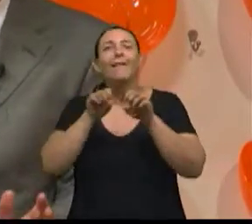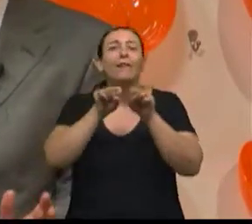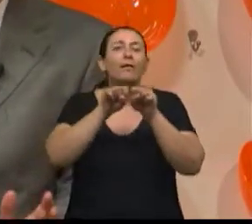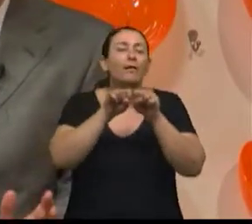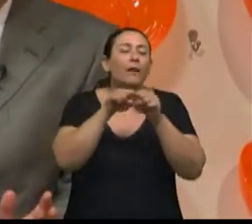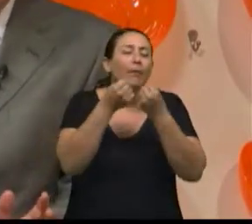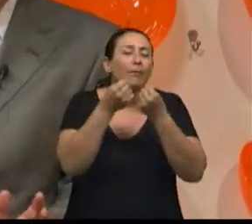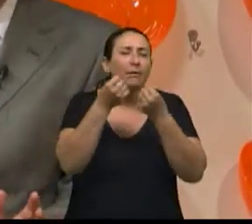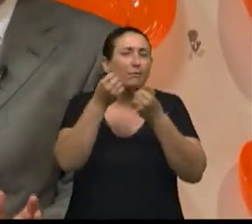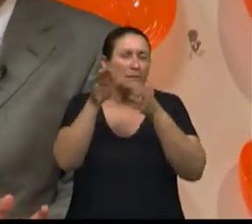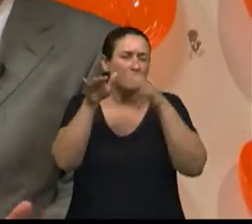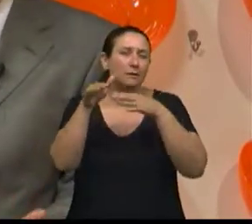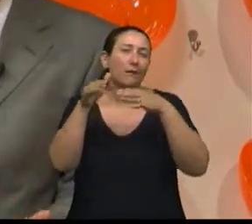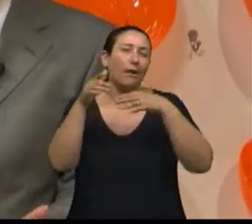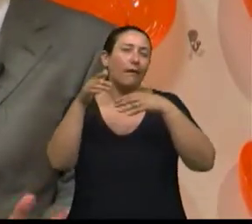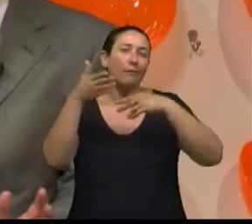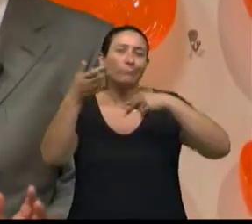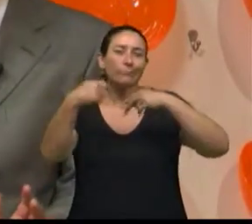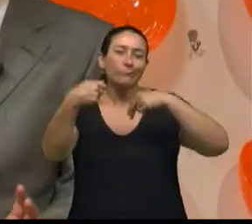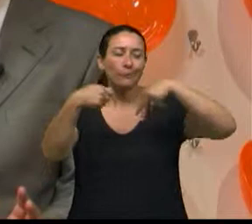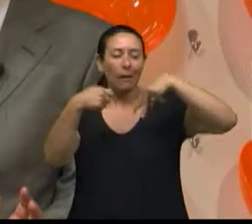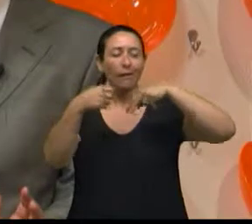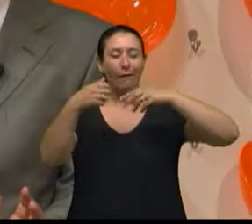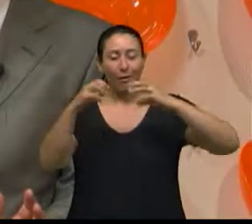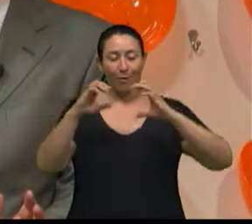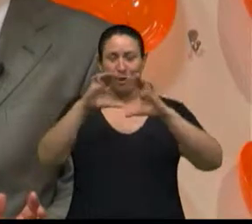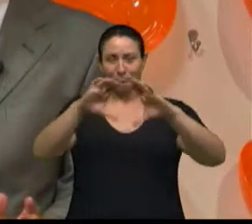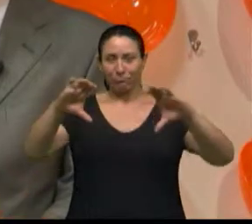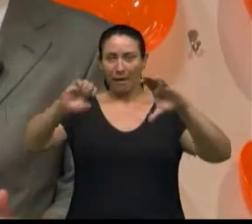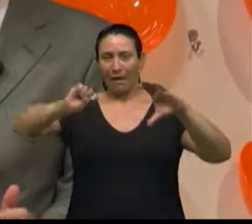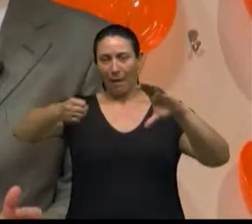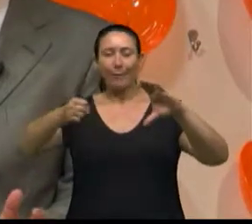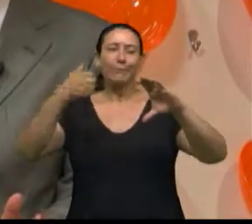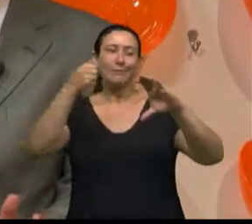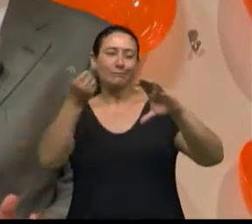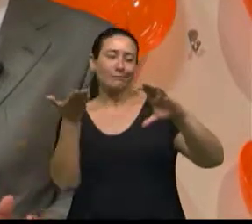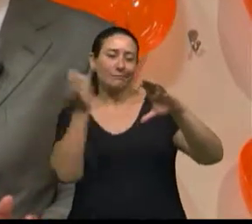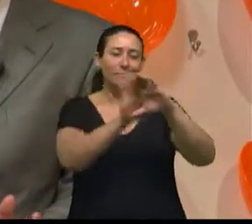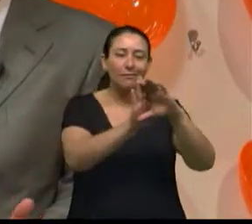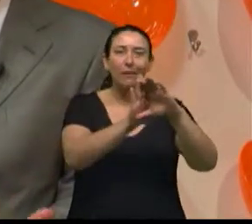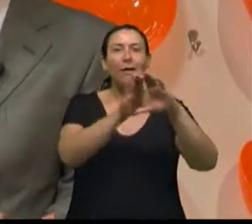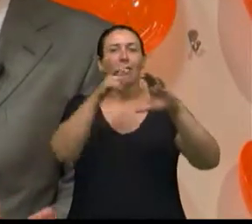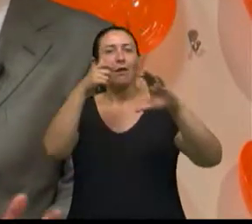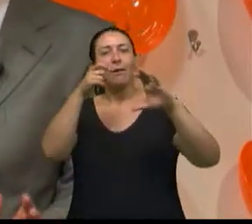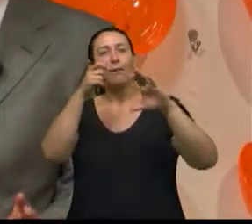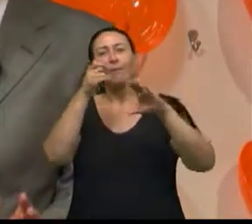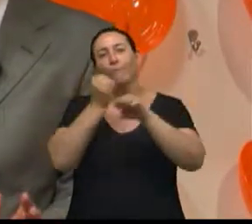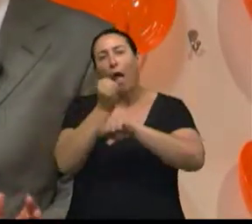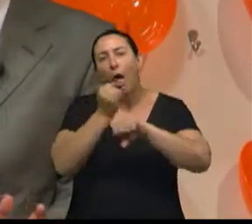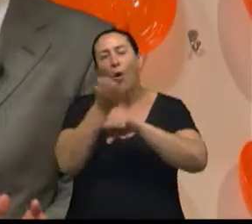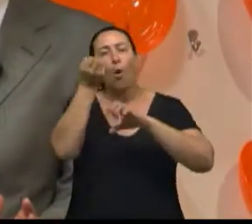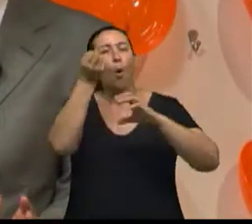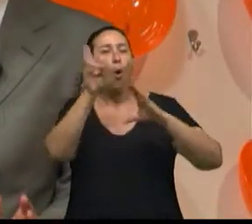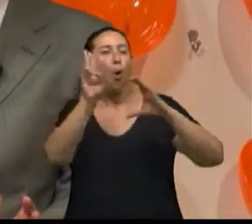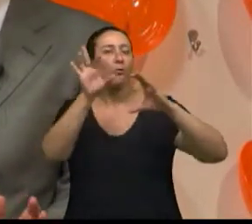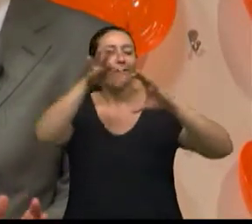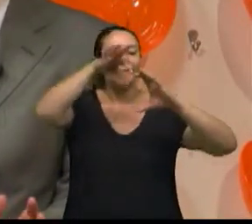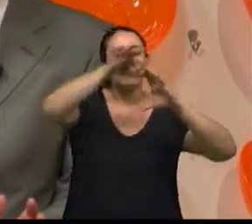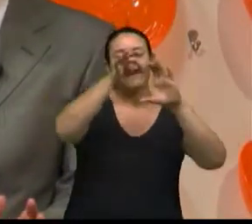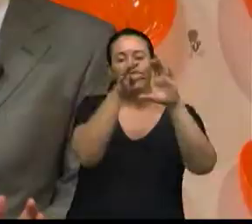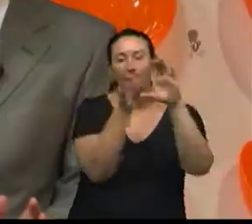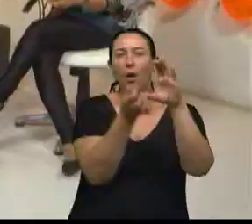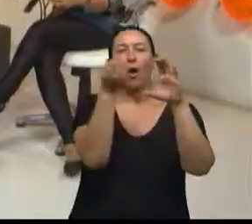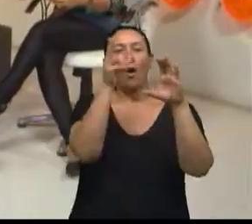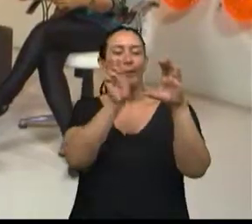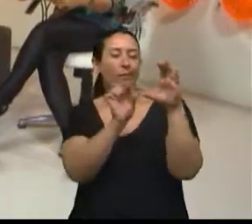através de placas ou através de uma prótese, no momento que é feita, dependendo do tipo de fixação, ela já pode